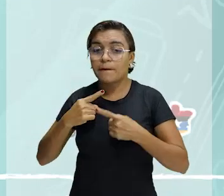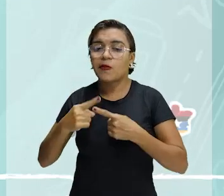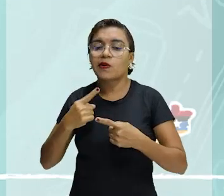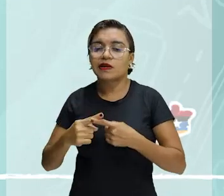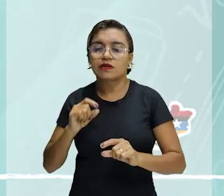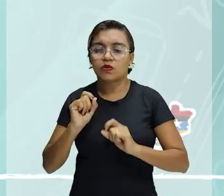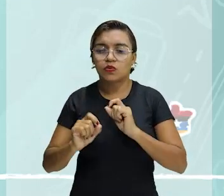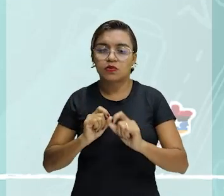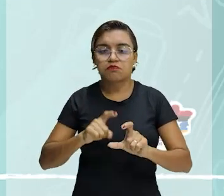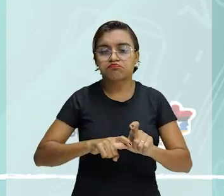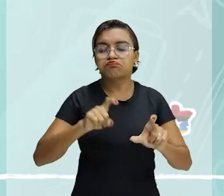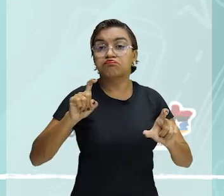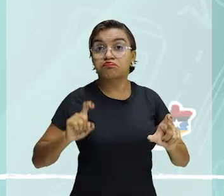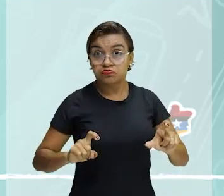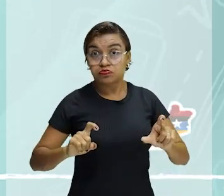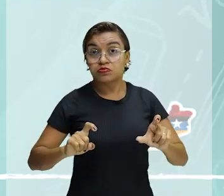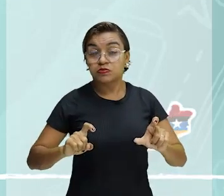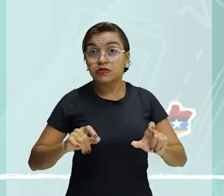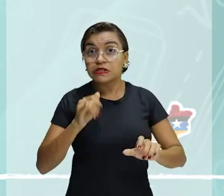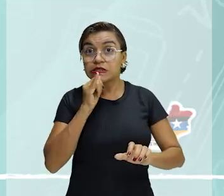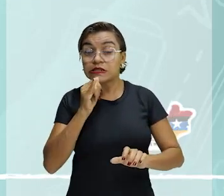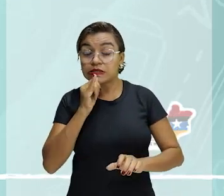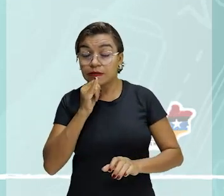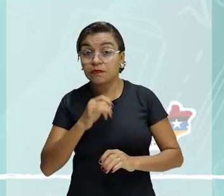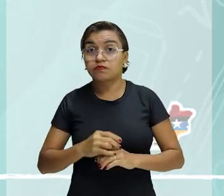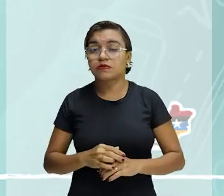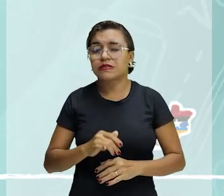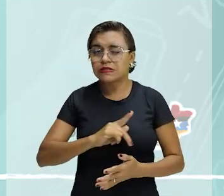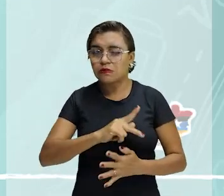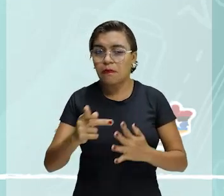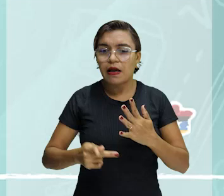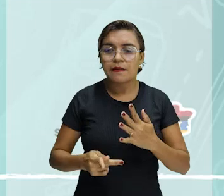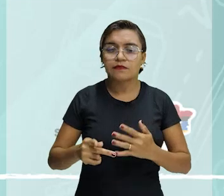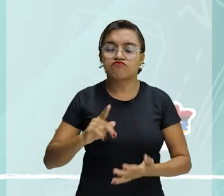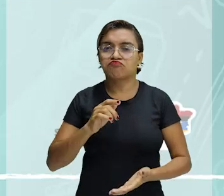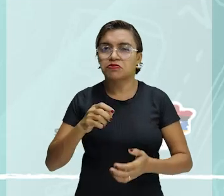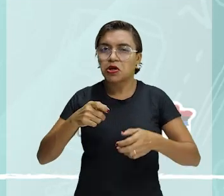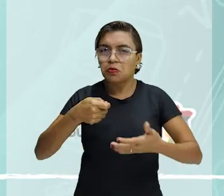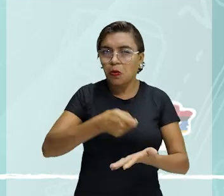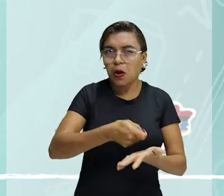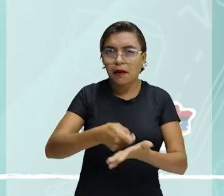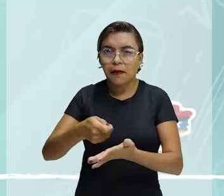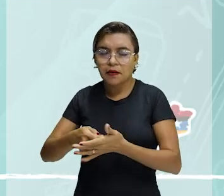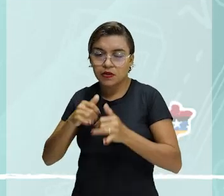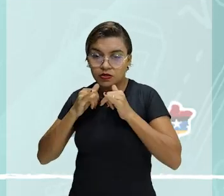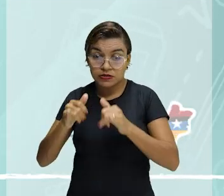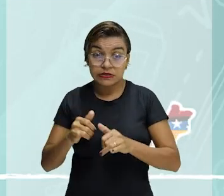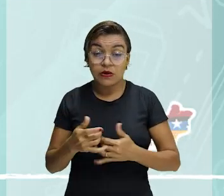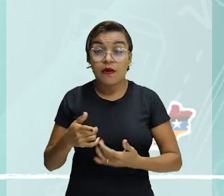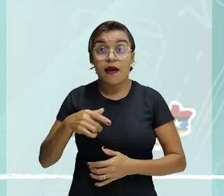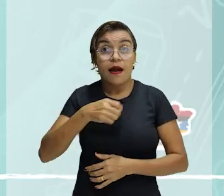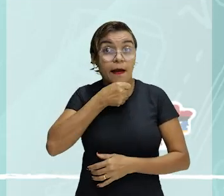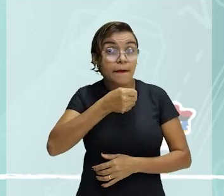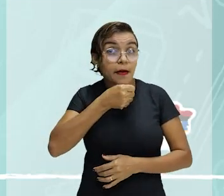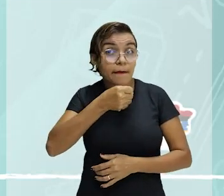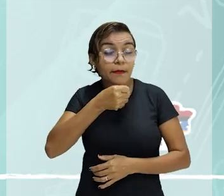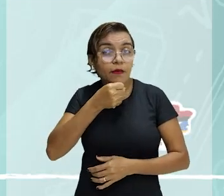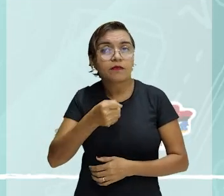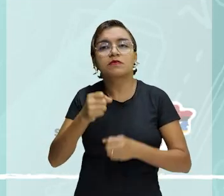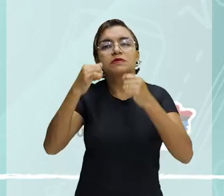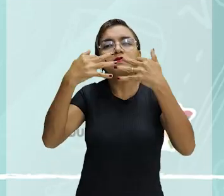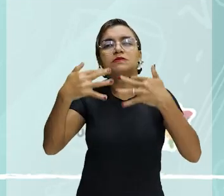dos parâmetros que regem a notícia. Enquanto a notícia informa sobre temas do momento, a reportagem trata de um fenômeno